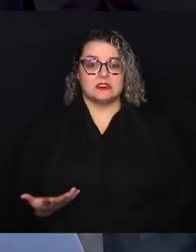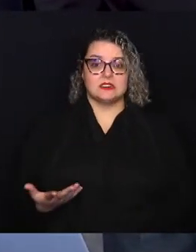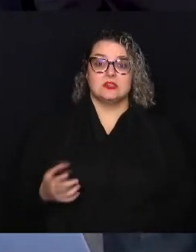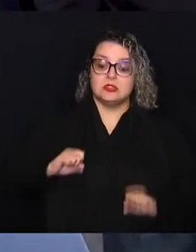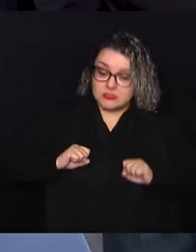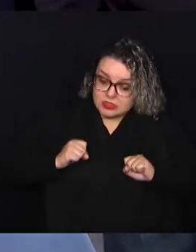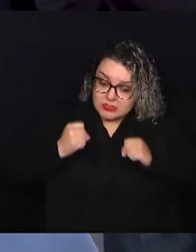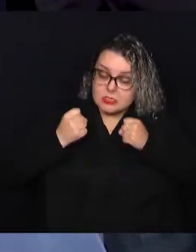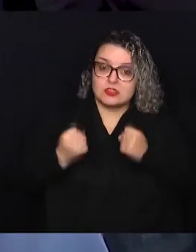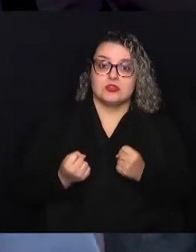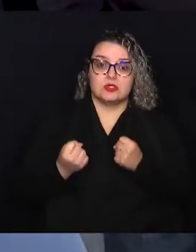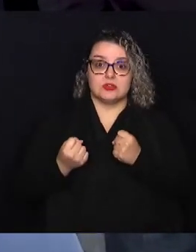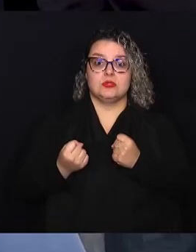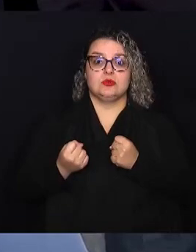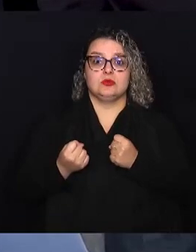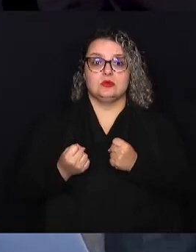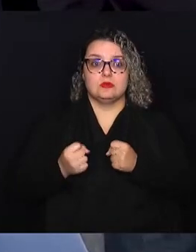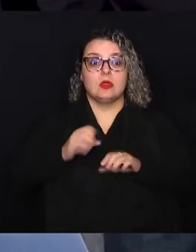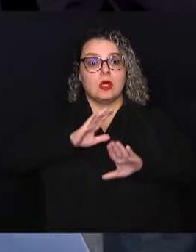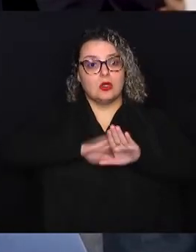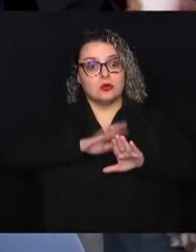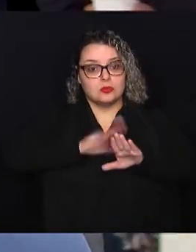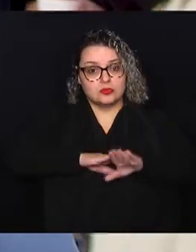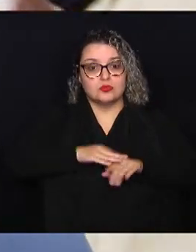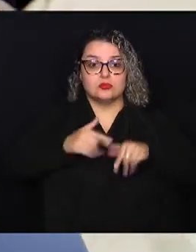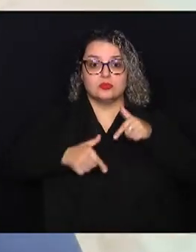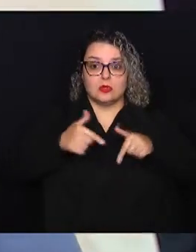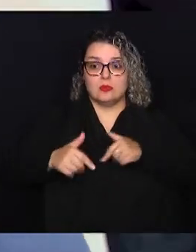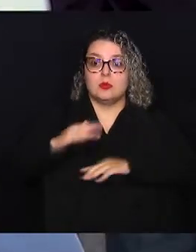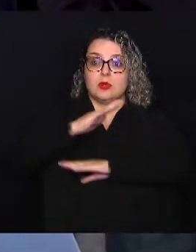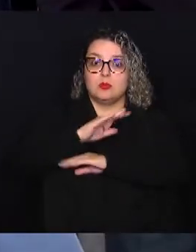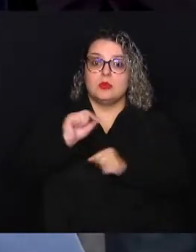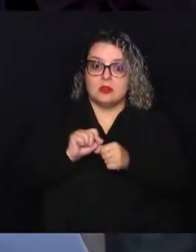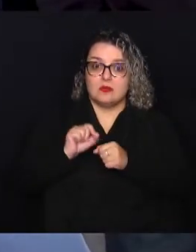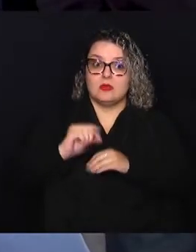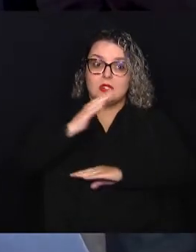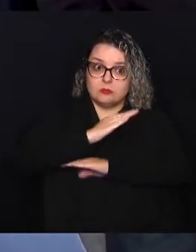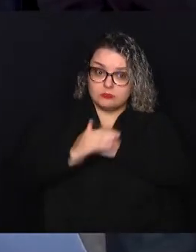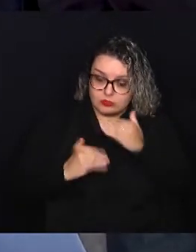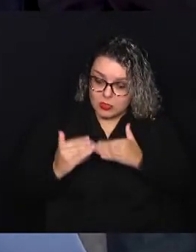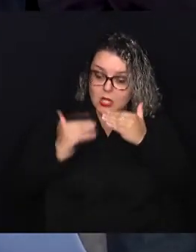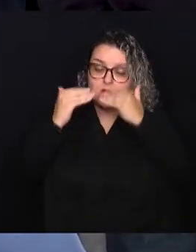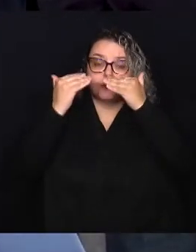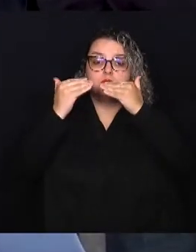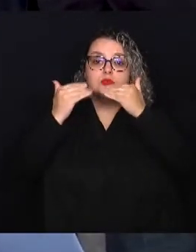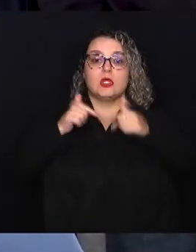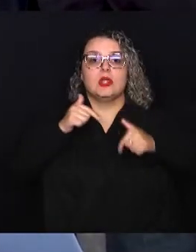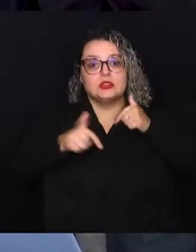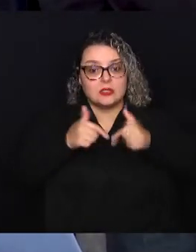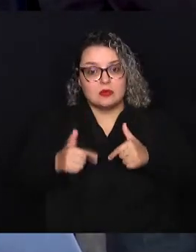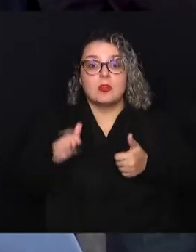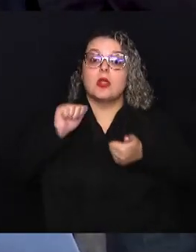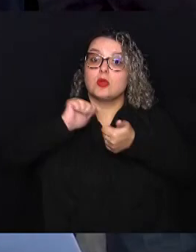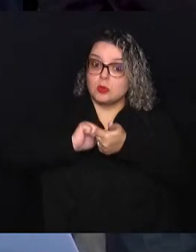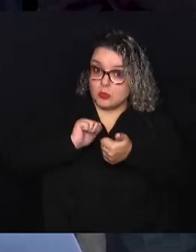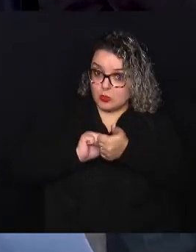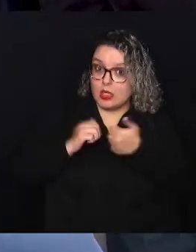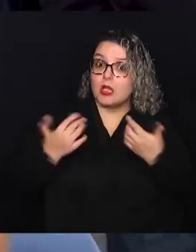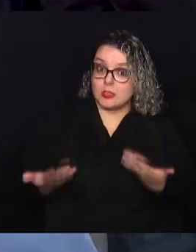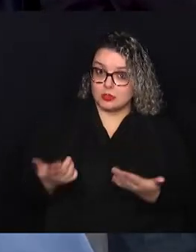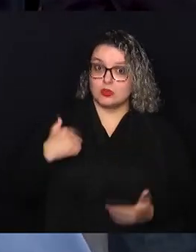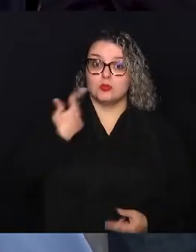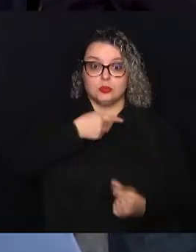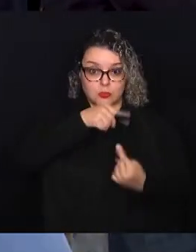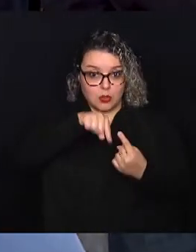dedicam às suas funções na Câmara para fazer com que a Câmara produza um trabalho sempre com qualidade que o nosso